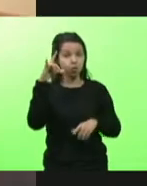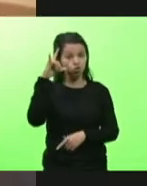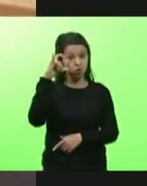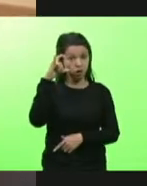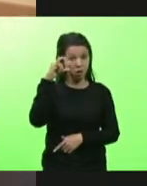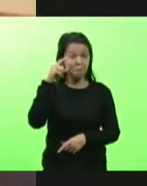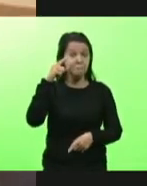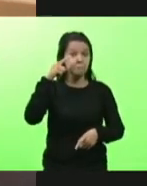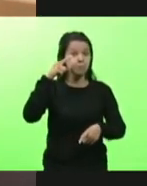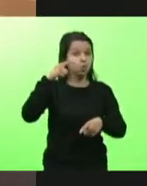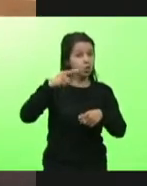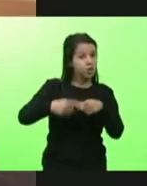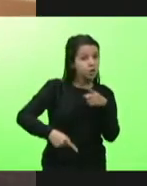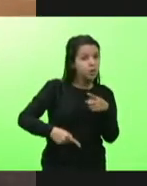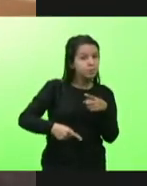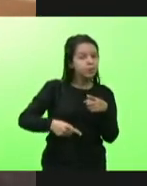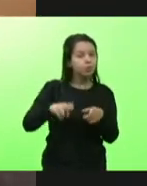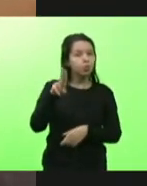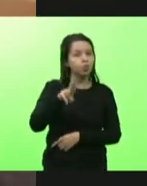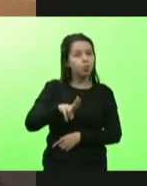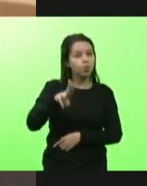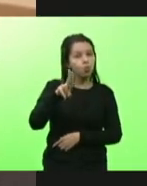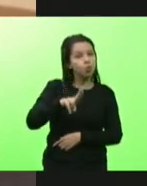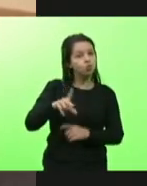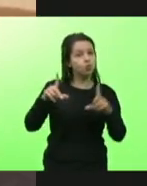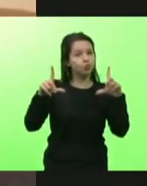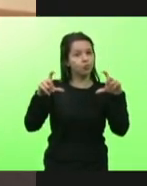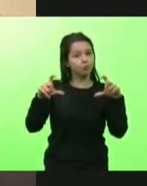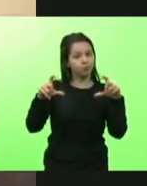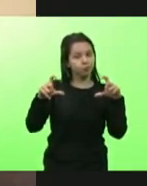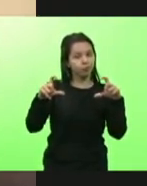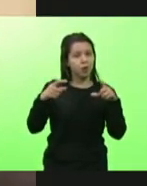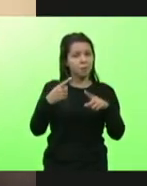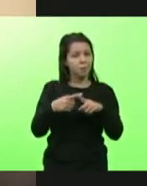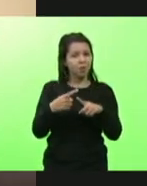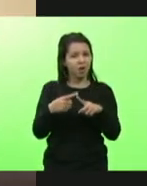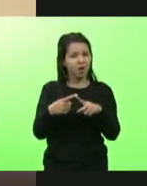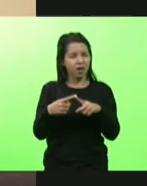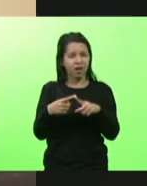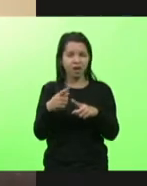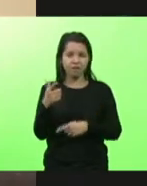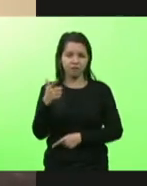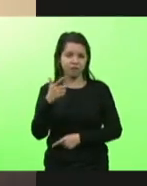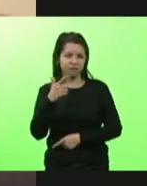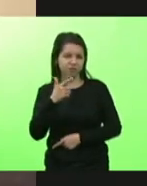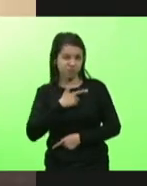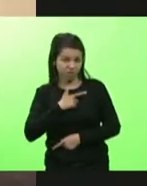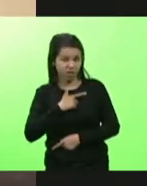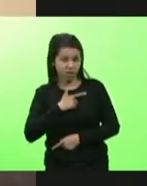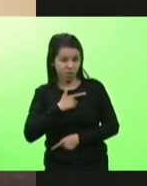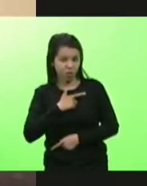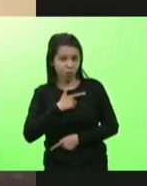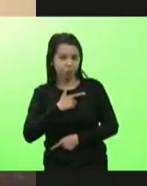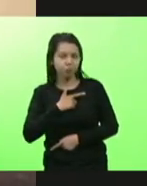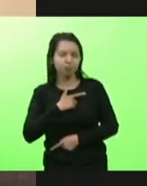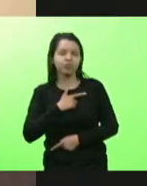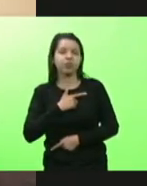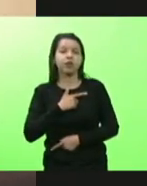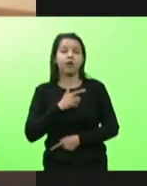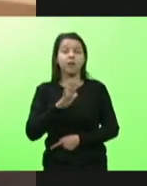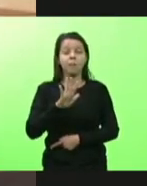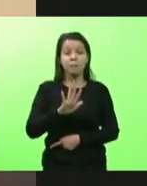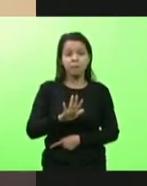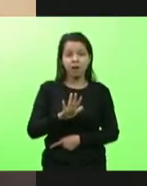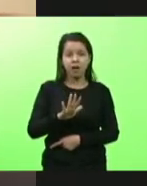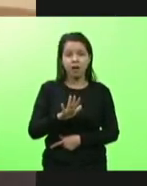uso dessa imagem, porque é uma imagem ridícula, mas daí, senhor presidente, senhores deputados,